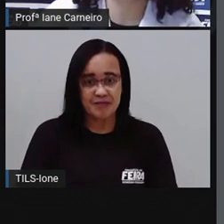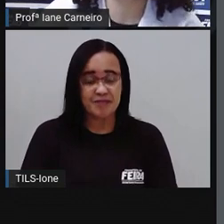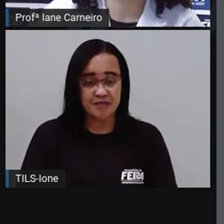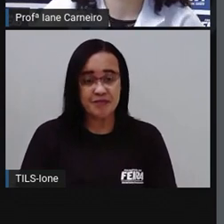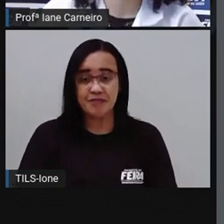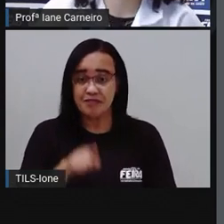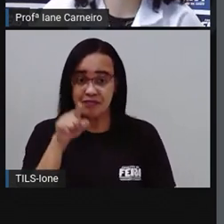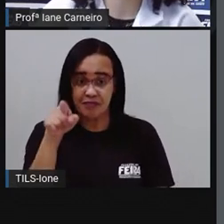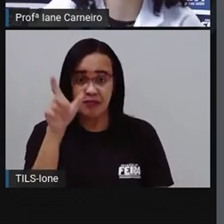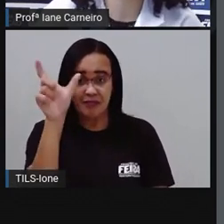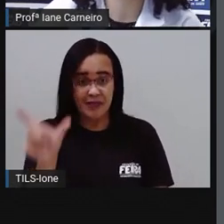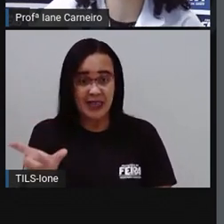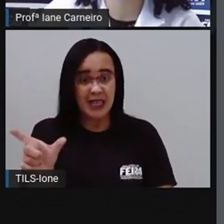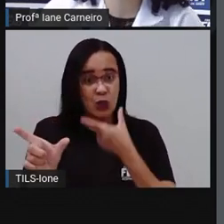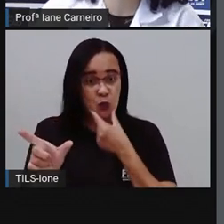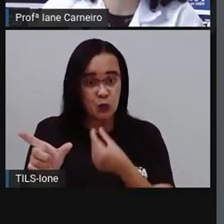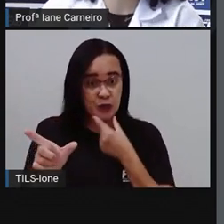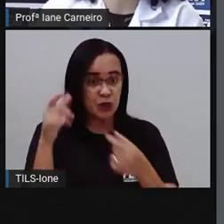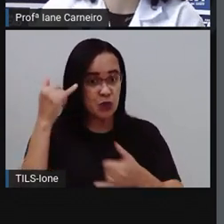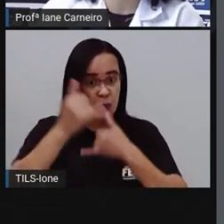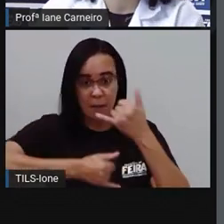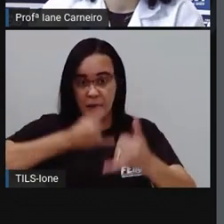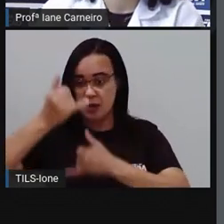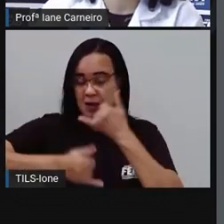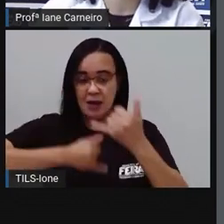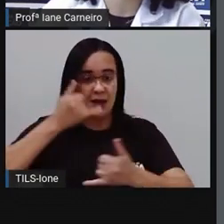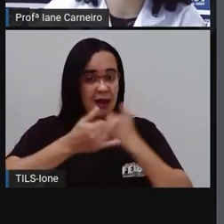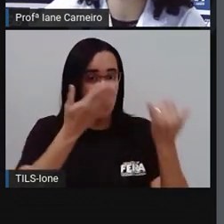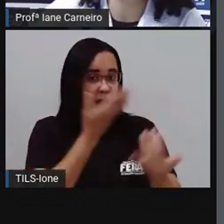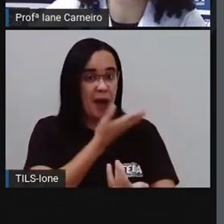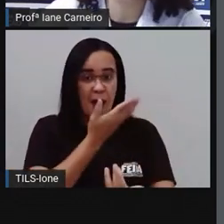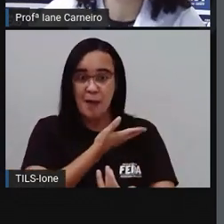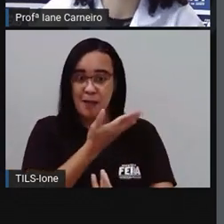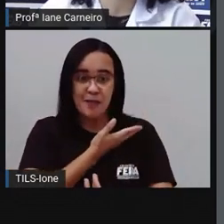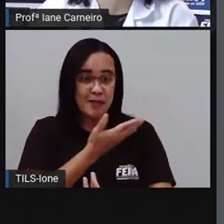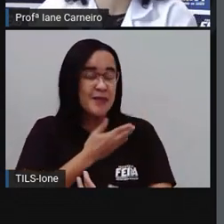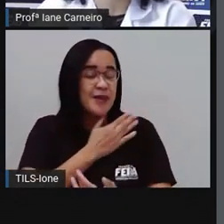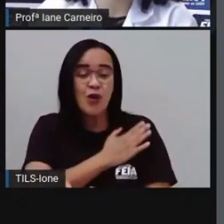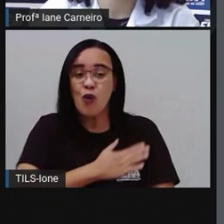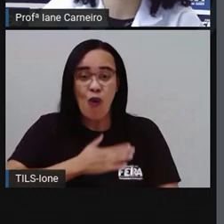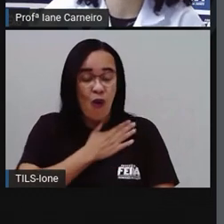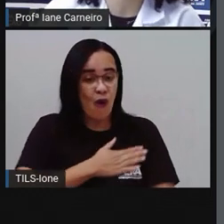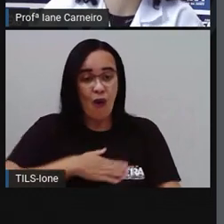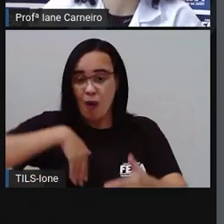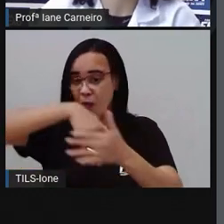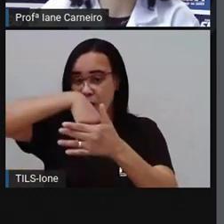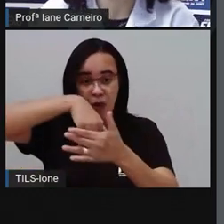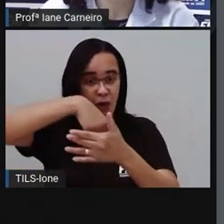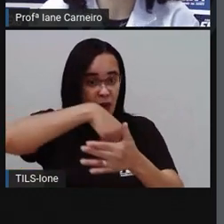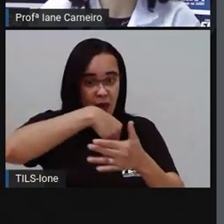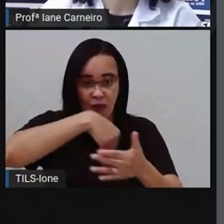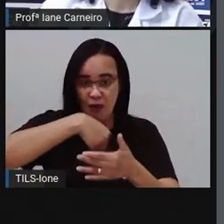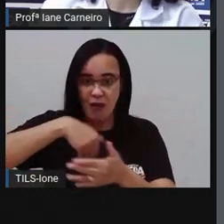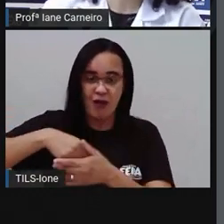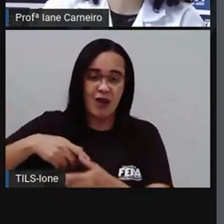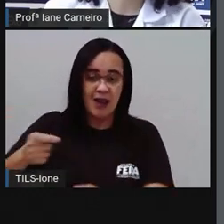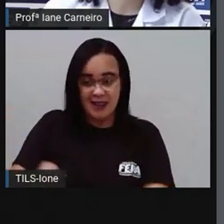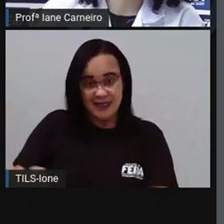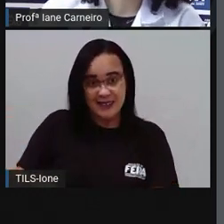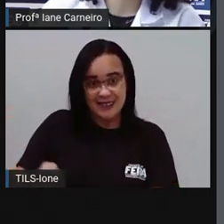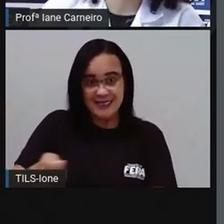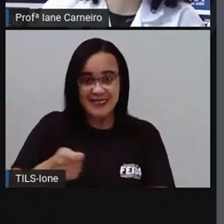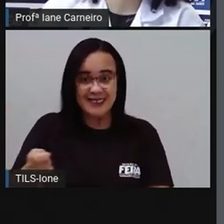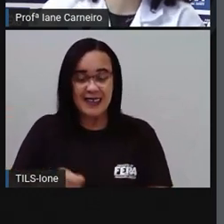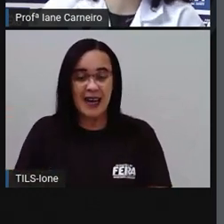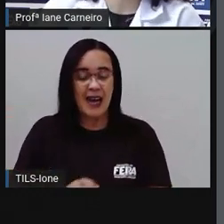Tchilimpim brinca muito com seus amiguinhos. Ele brinca de bola, de carrinho, de pega-pega e de um